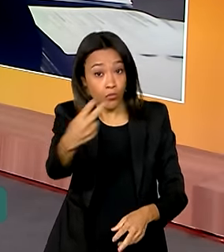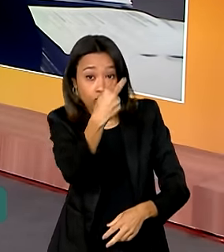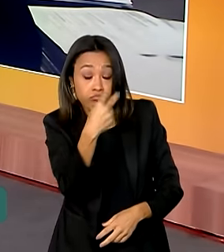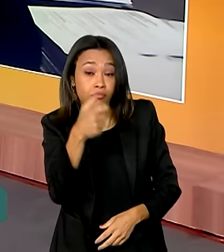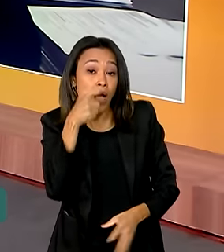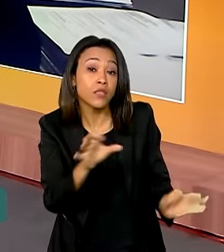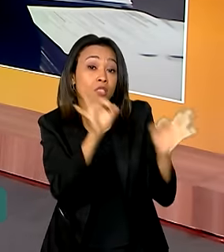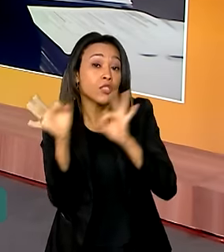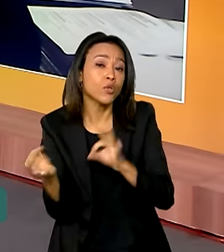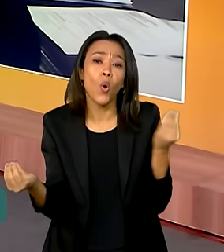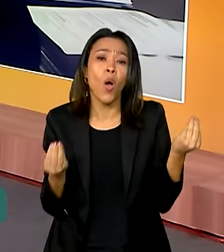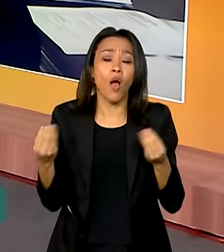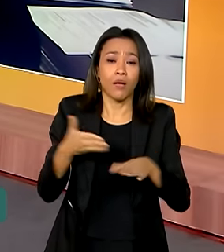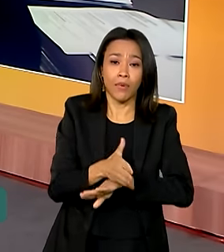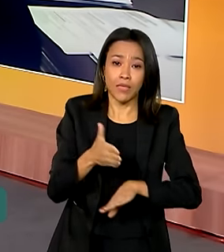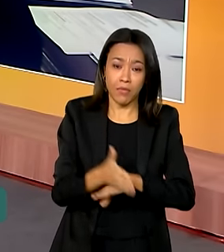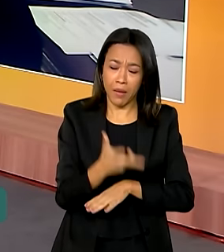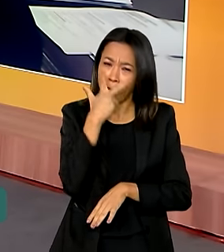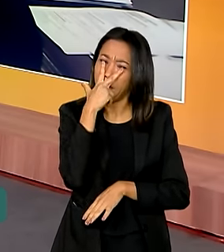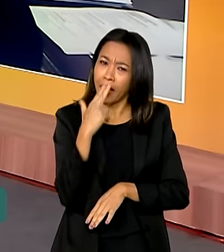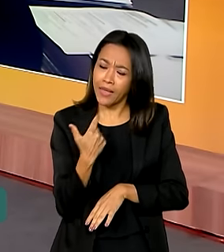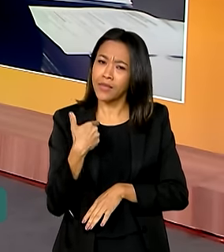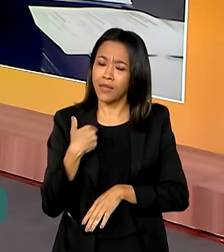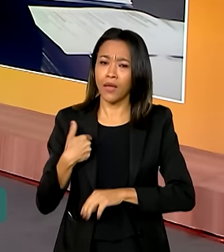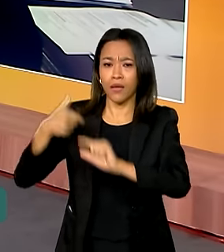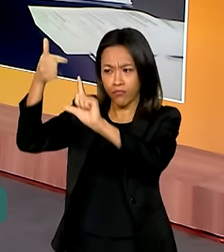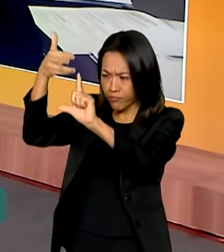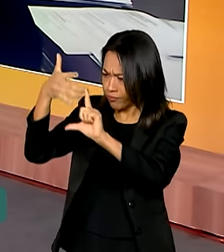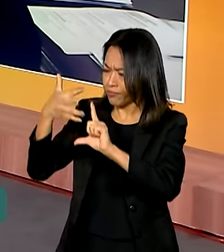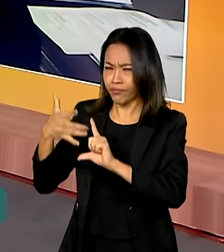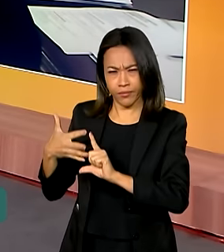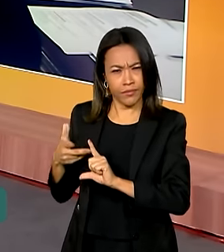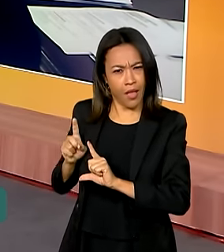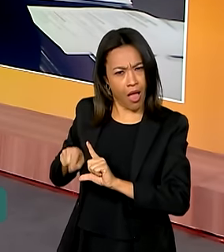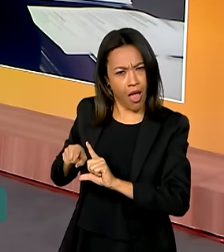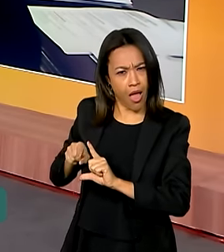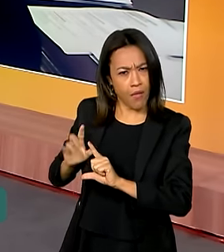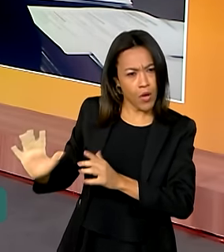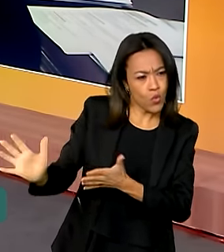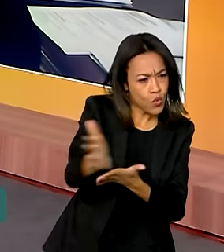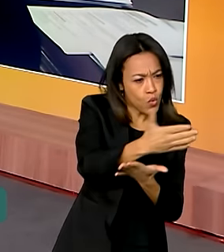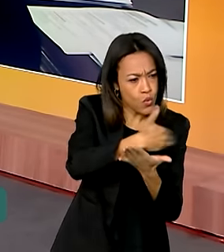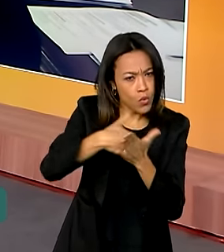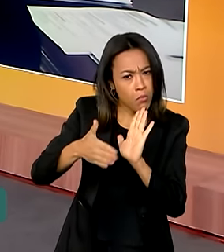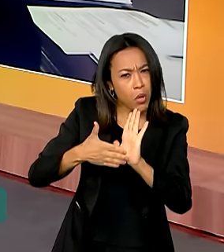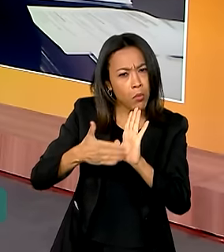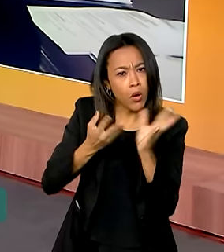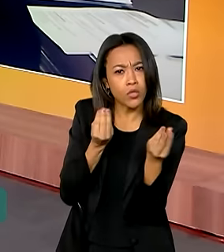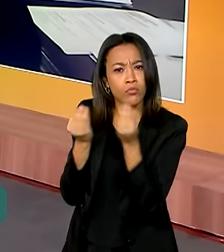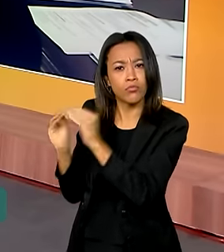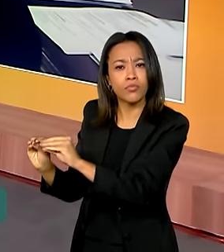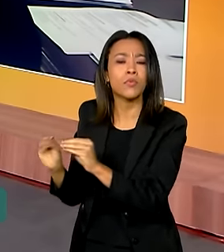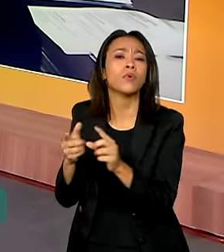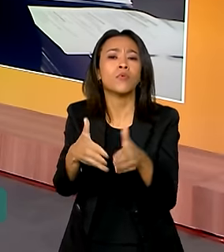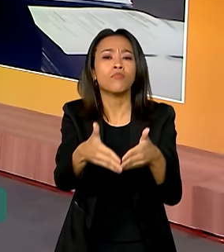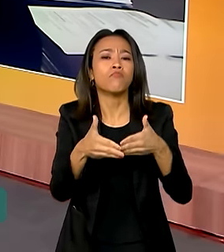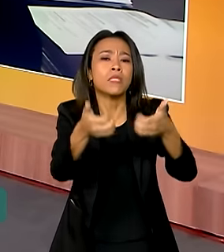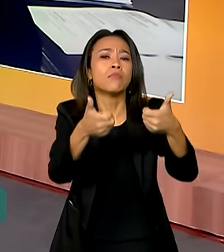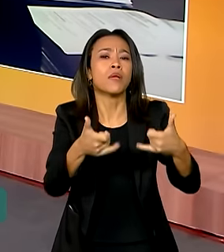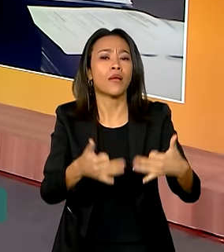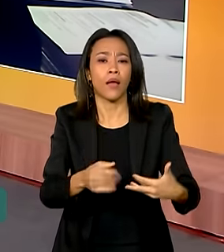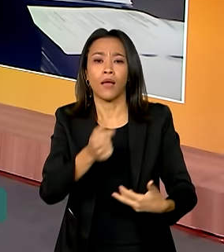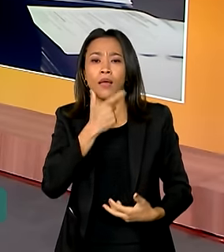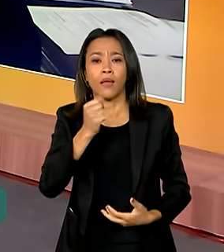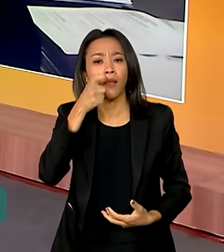participar. Parece que tem uma plataforma para colher propostas. Eu queria que o senhor nos explicasse quem está nos